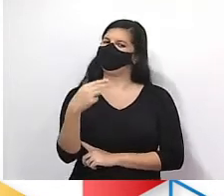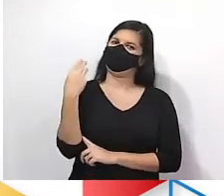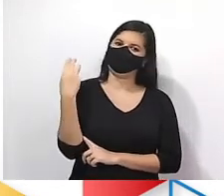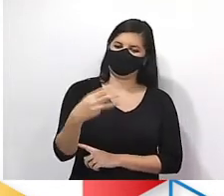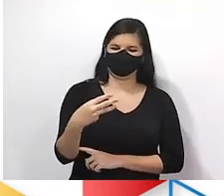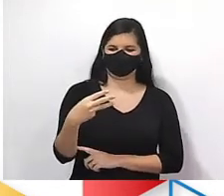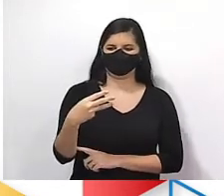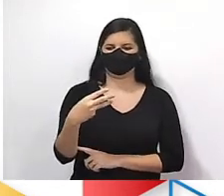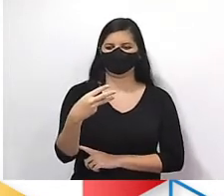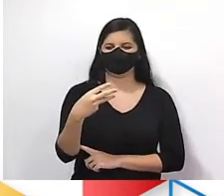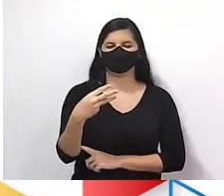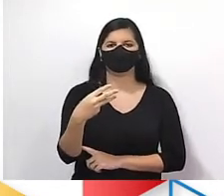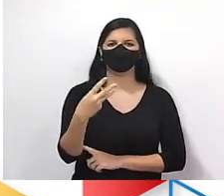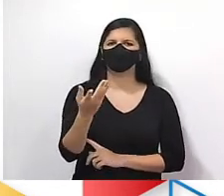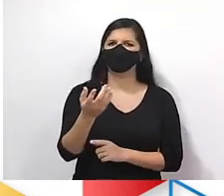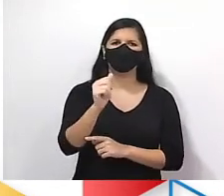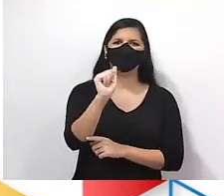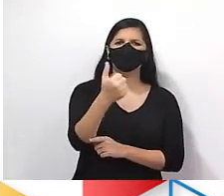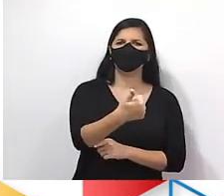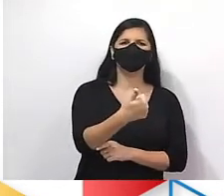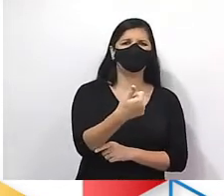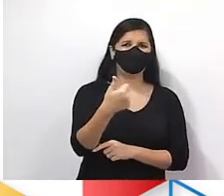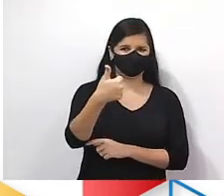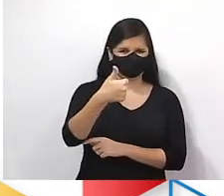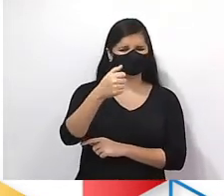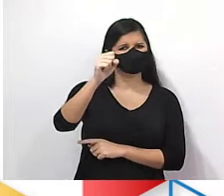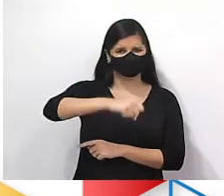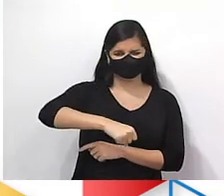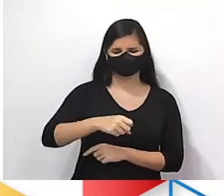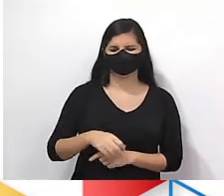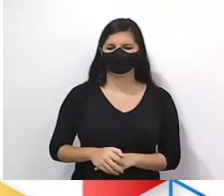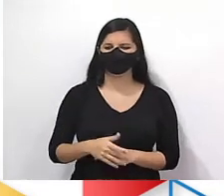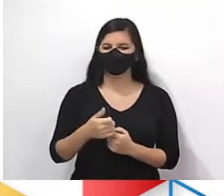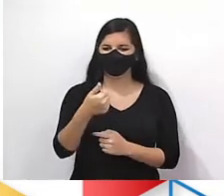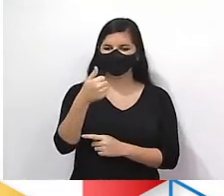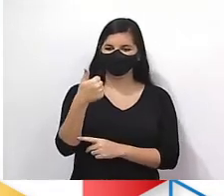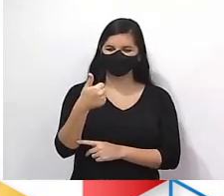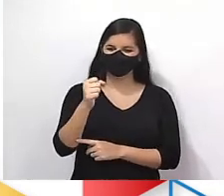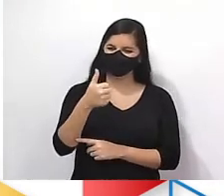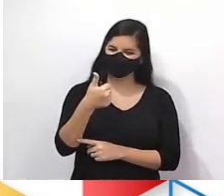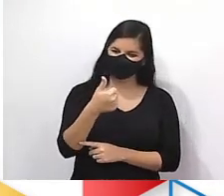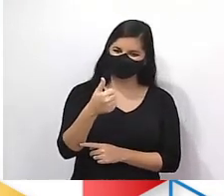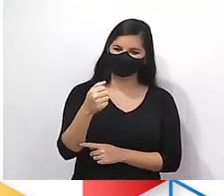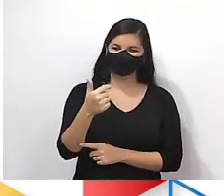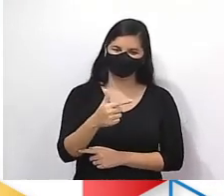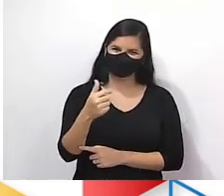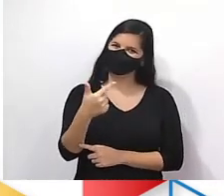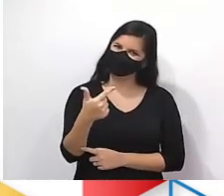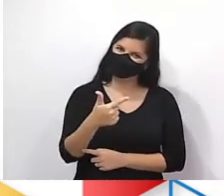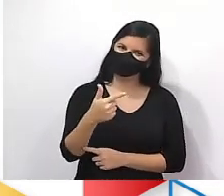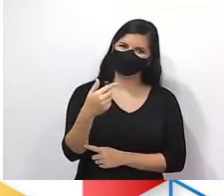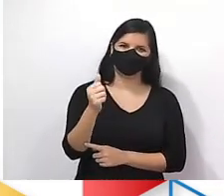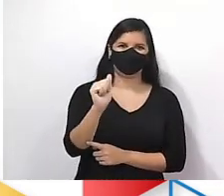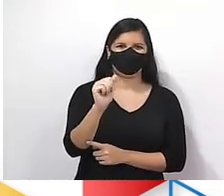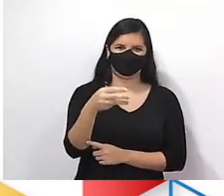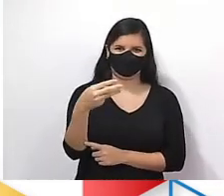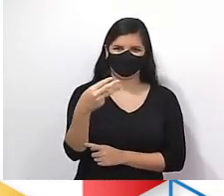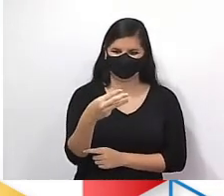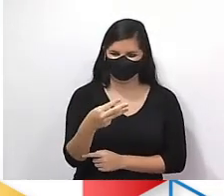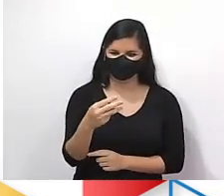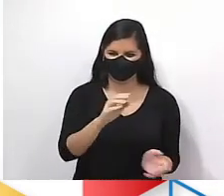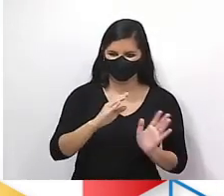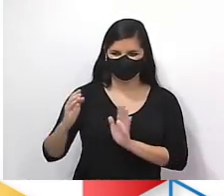que ser igual a 3. Professor, o A1 quer dizer primeiro termo? Sim. A1 primeiro termo, A2 segundo, A3 terceiro, é uma